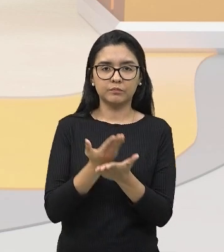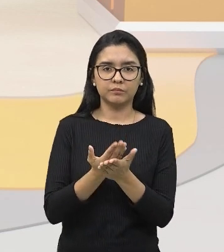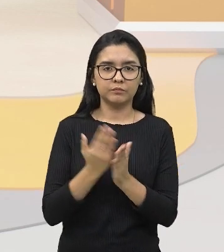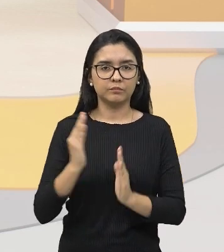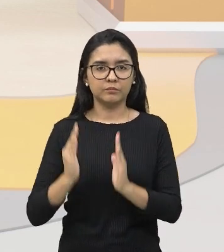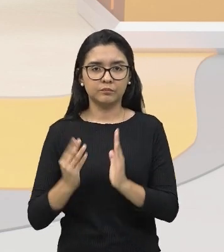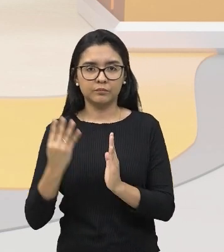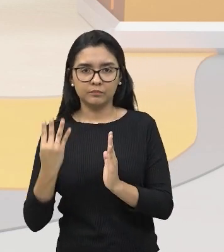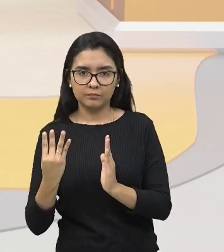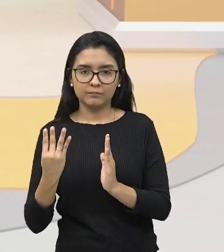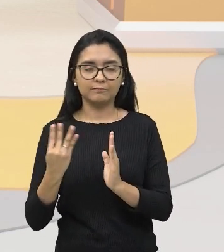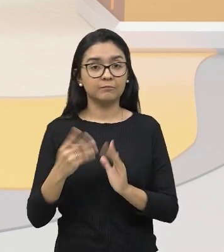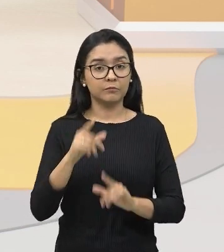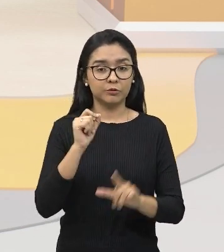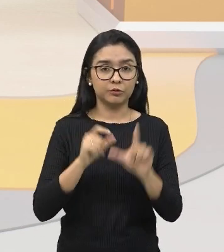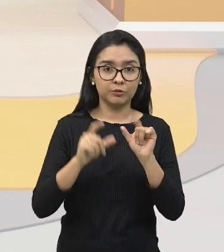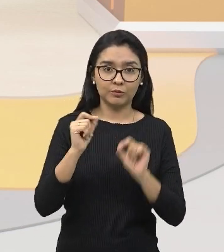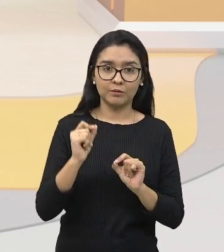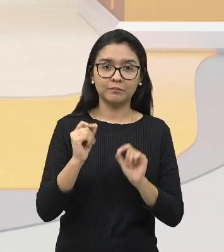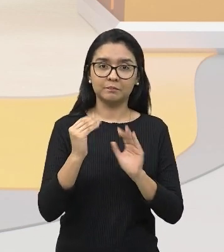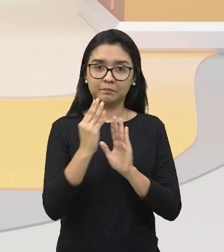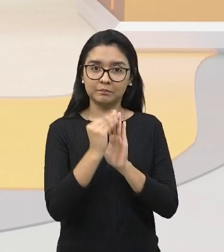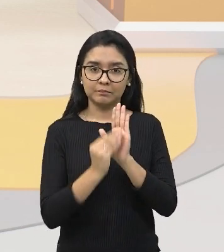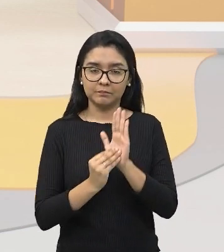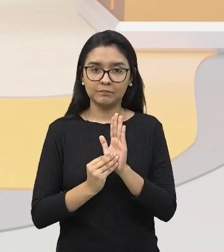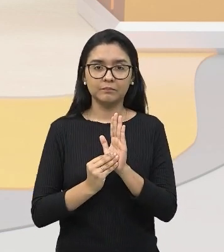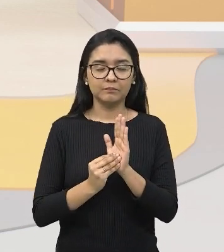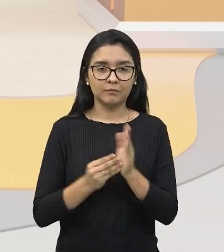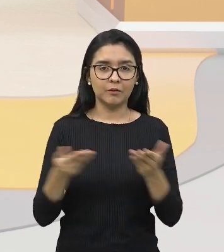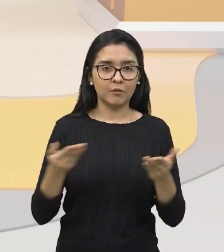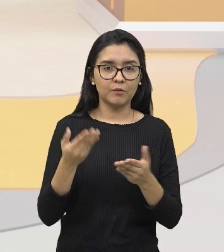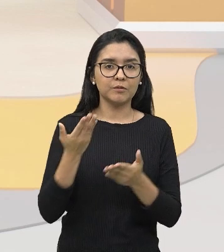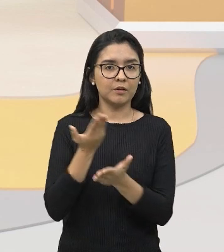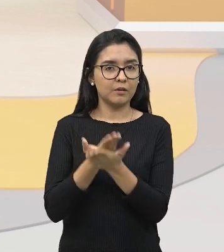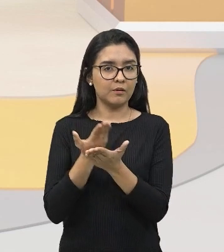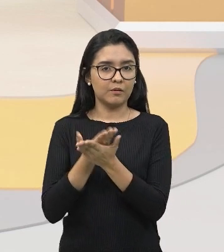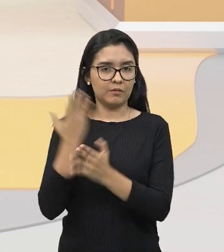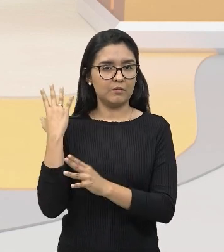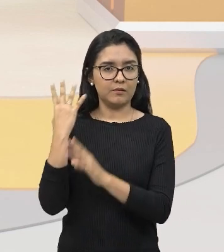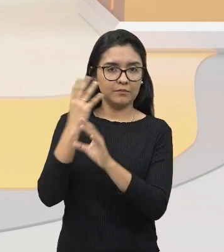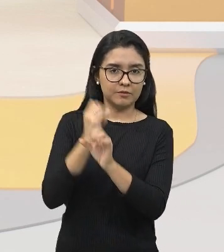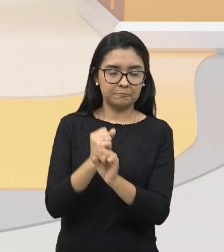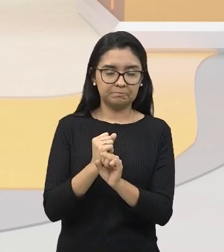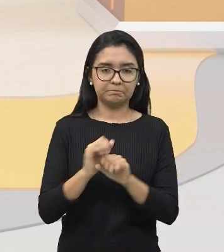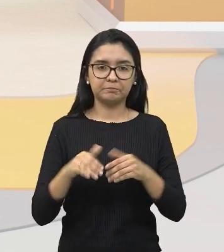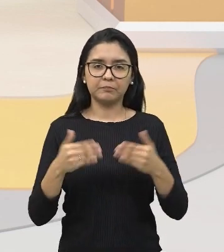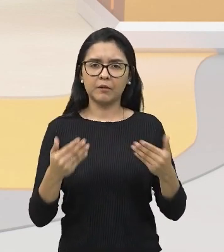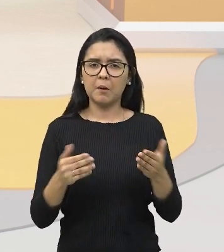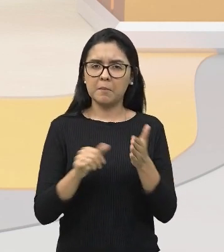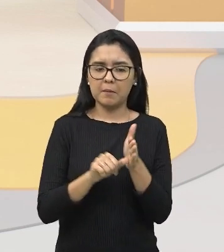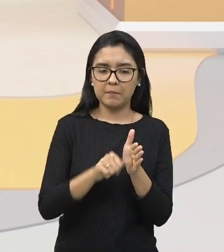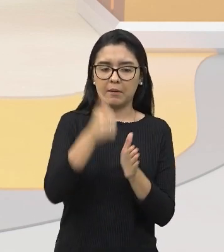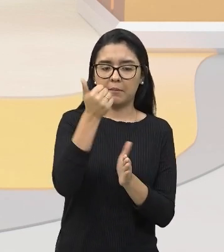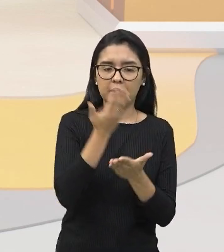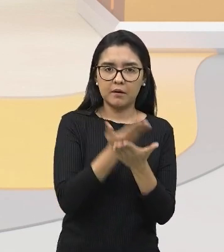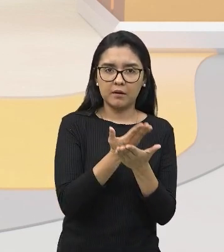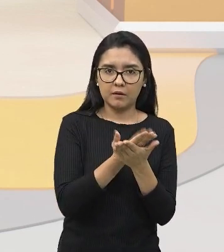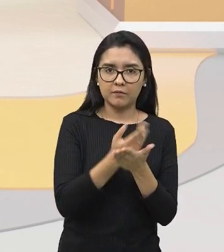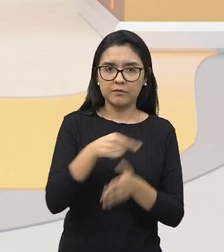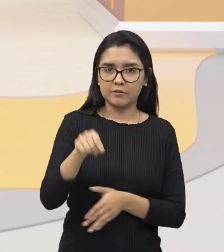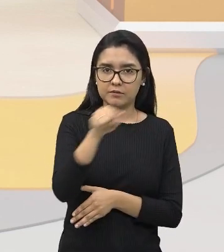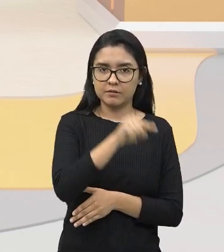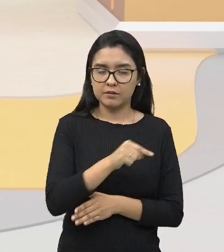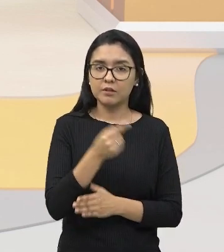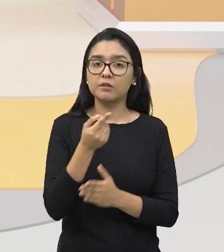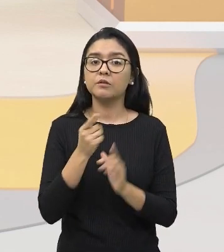selecionados especialmente para a nossa aula de Revisão. Então, na primeira aula que vocês verificaram a